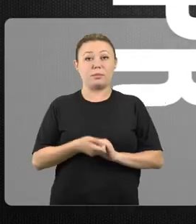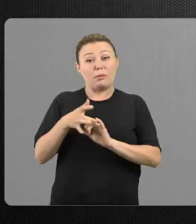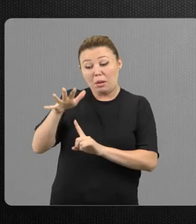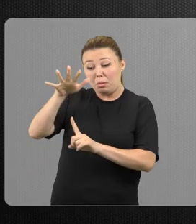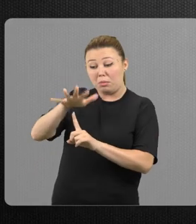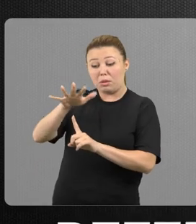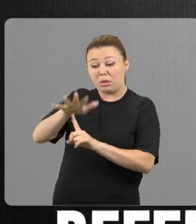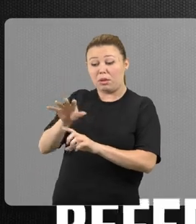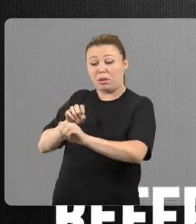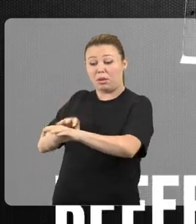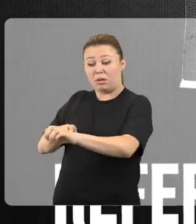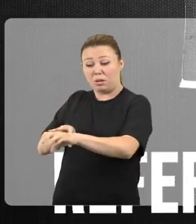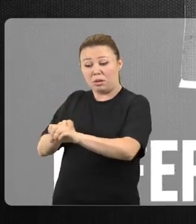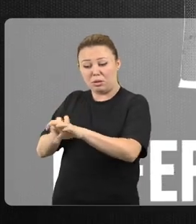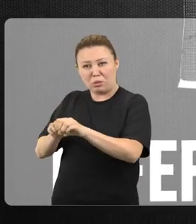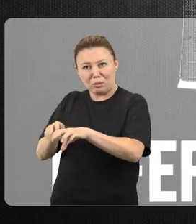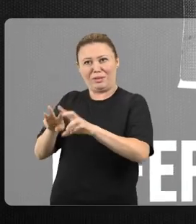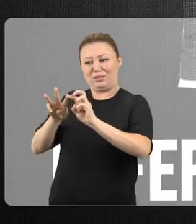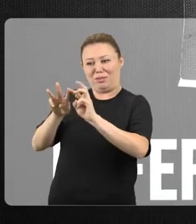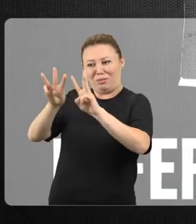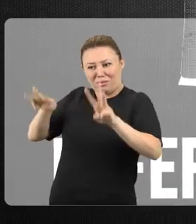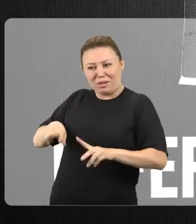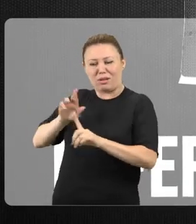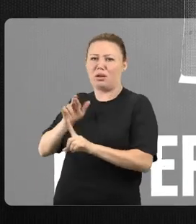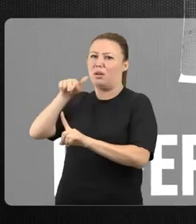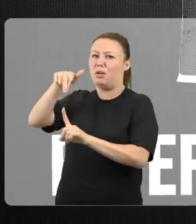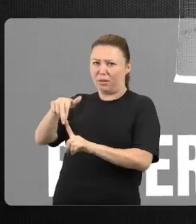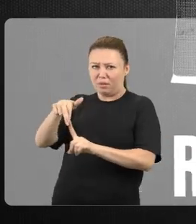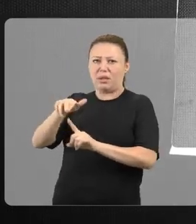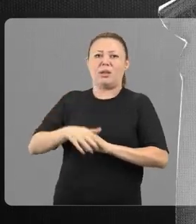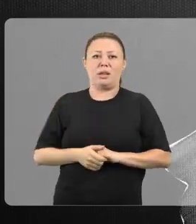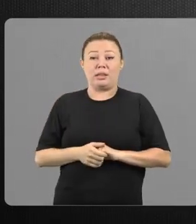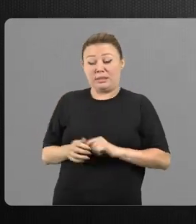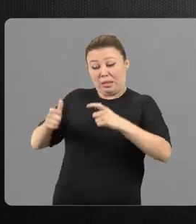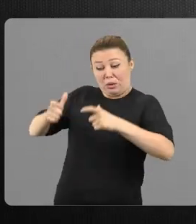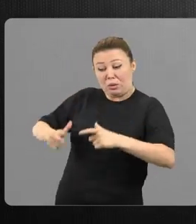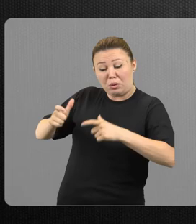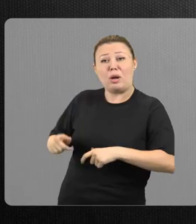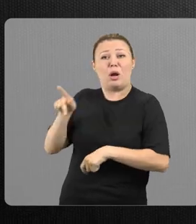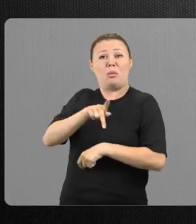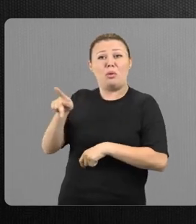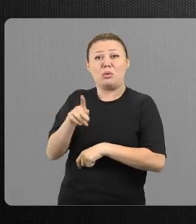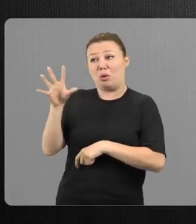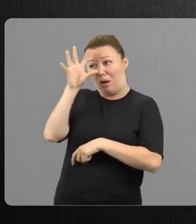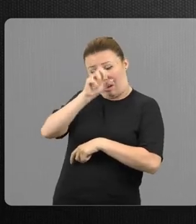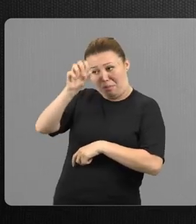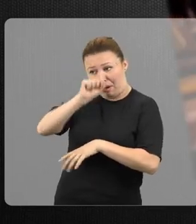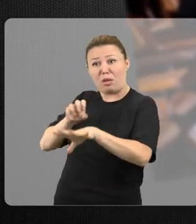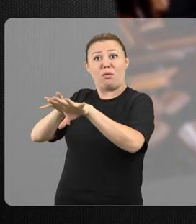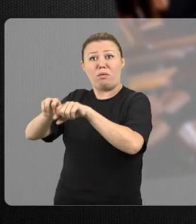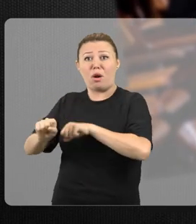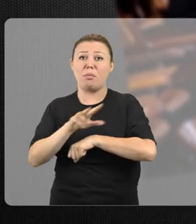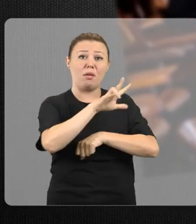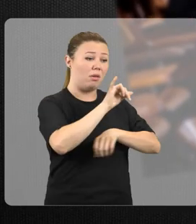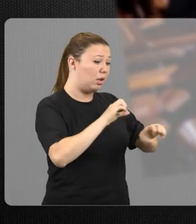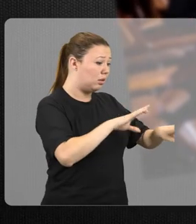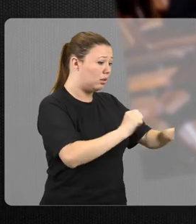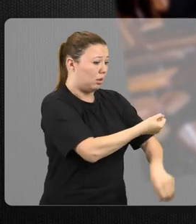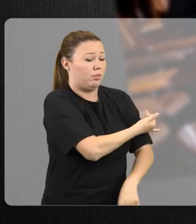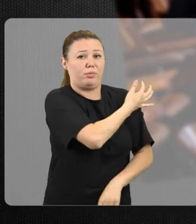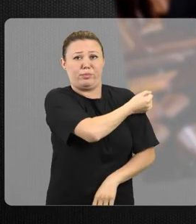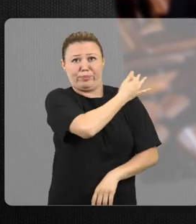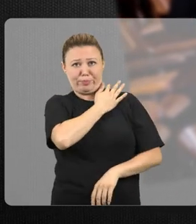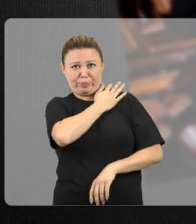A Universidade Federal do Paraná é referência para a educação no Estado. É local de formação para professores que atuam no ensino